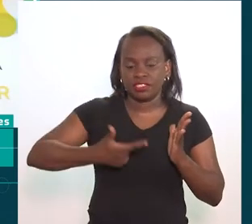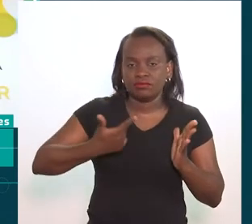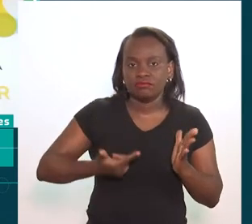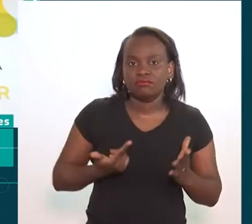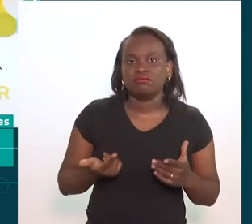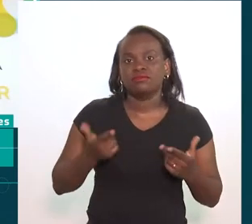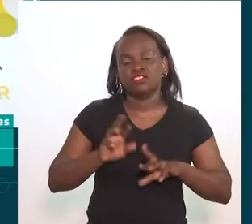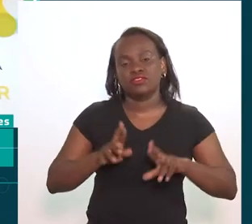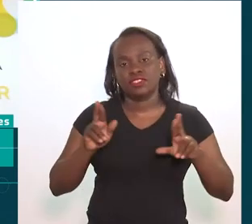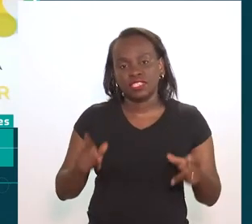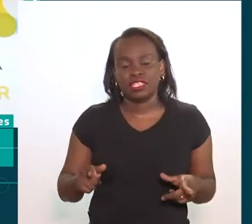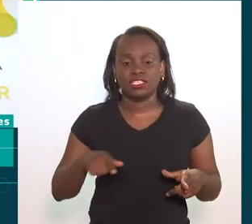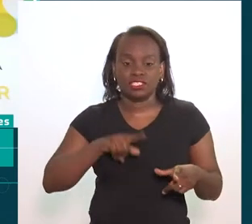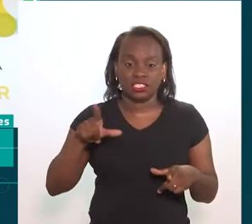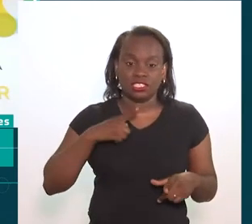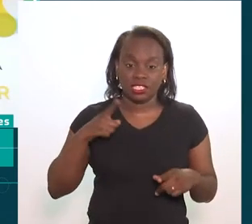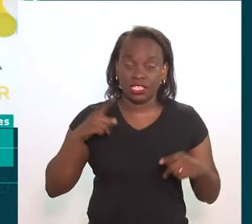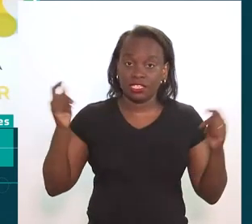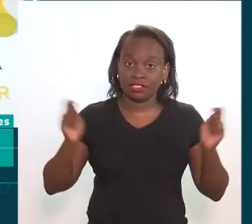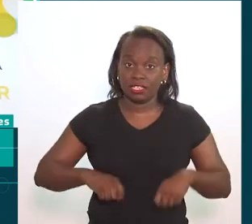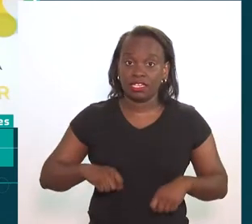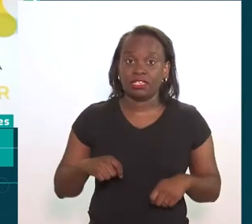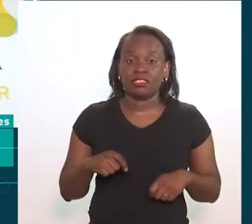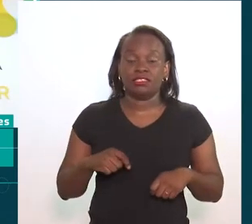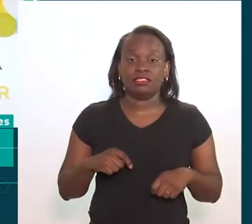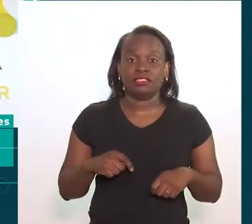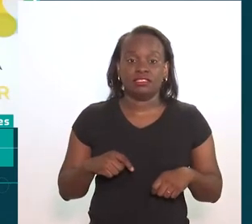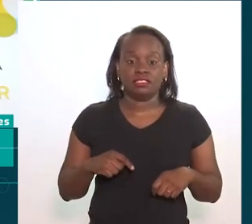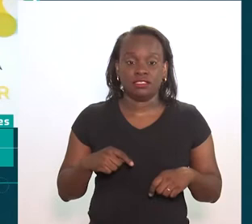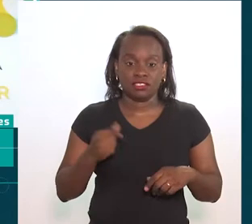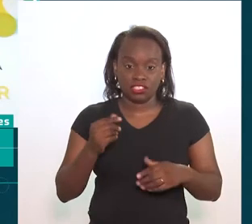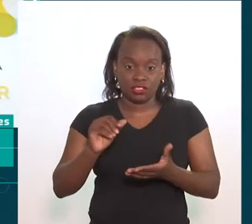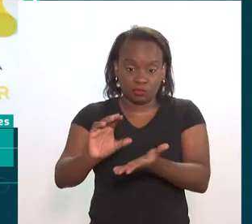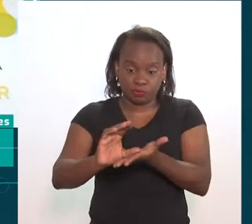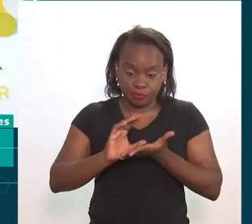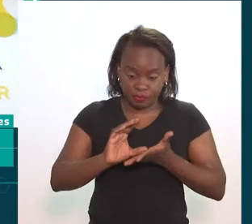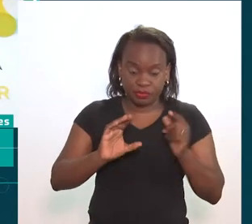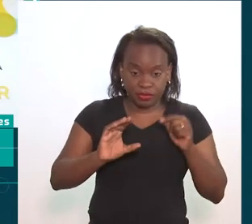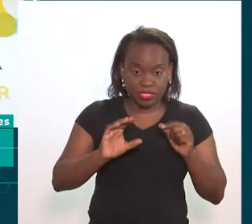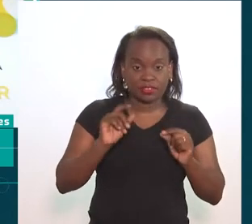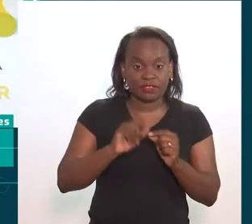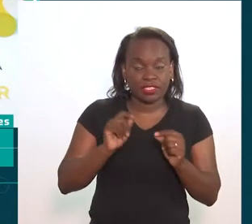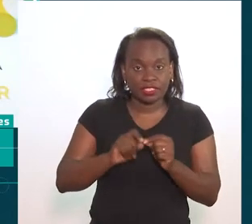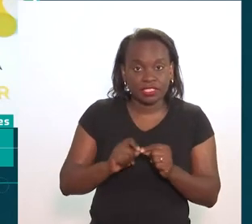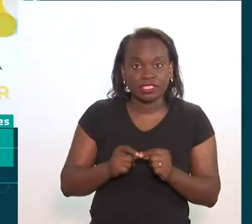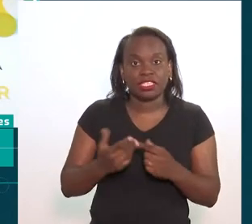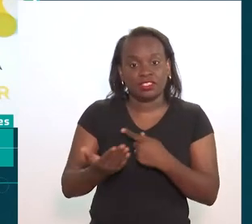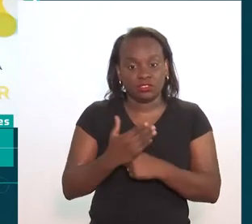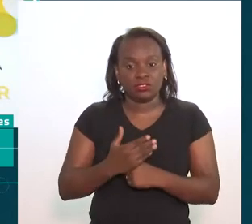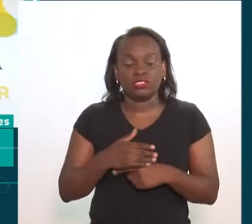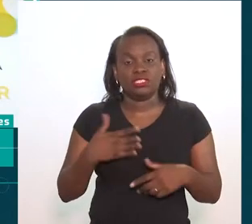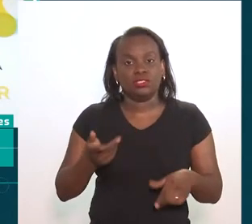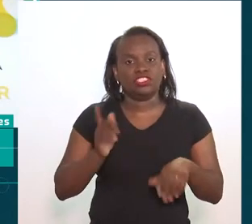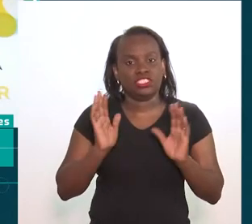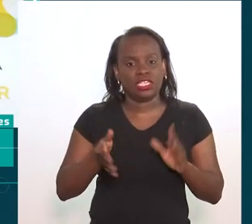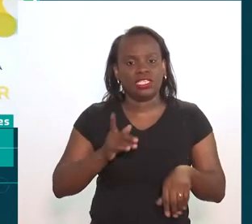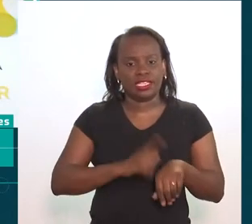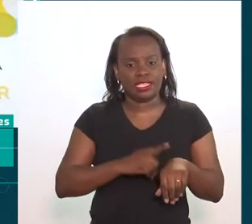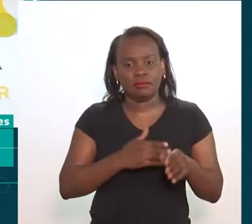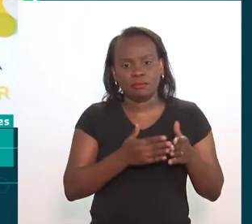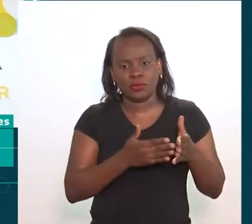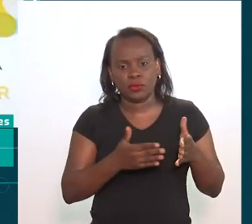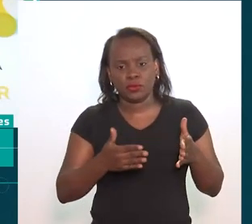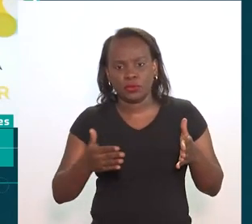tem feito muitas atividades. E é diferente quando a gente tem a possibilidade de uma verba para estar fazendo, né?